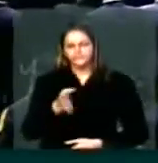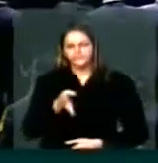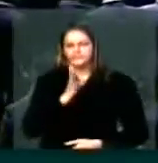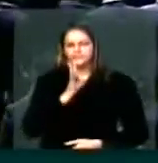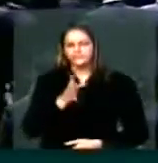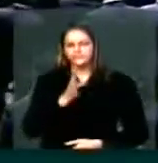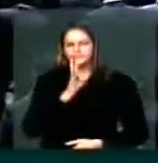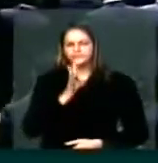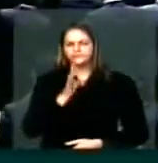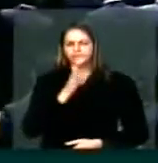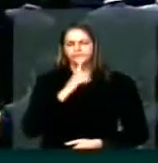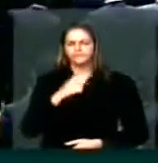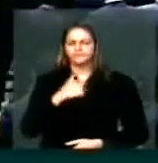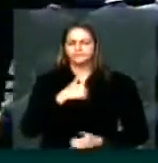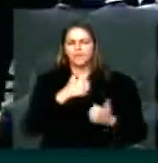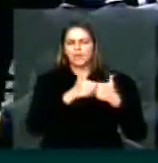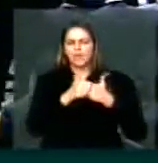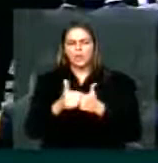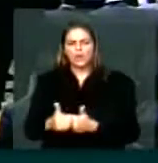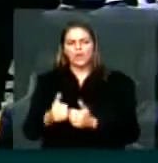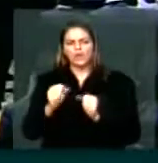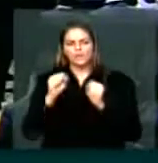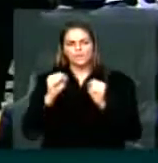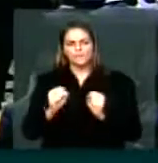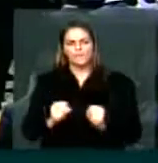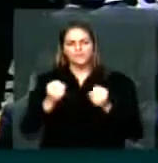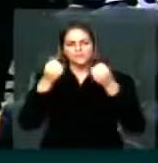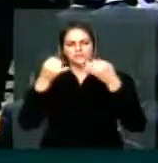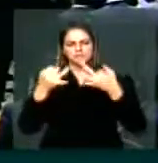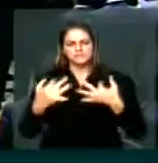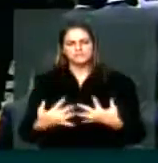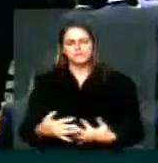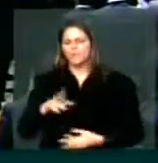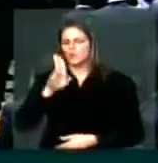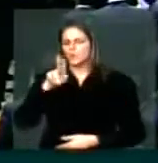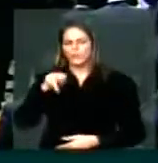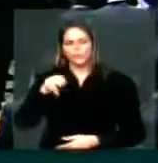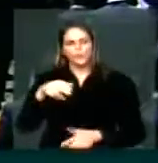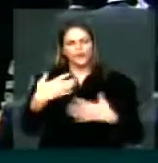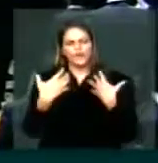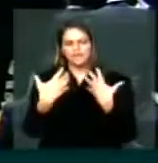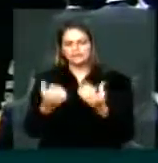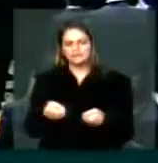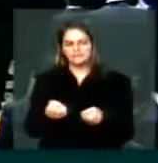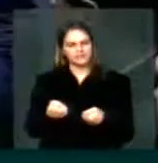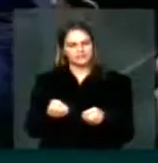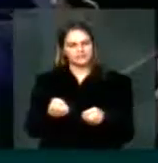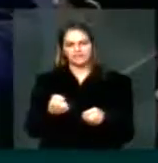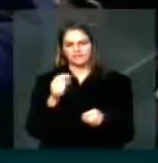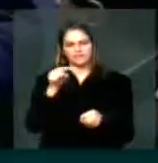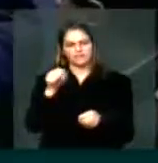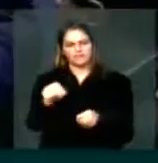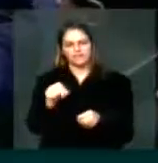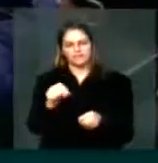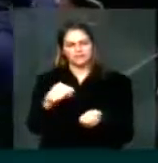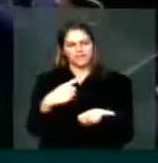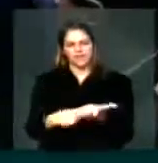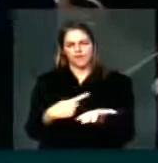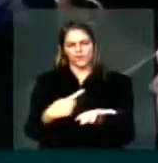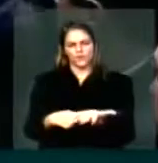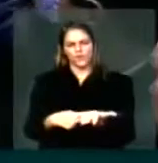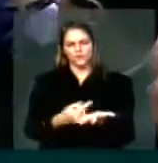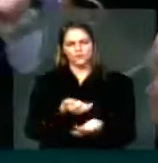e eu posso afirmar que o PSDB jamais fez acordo de suprimir esta matéria. Segundo,